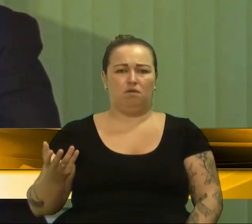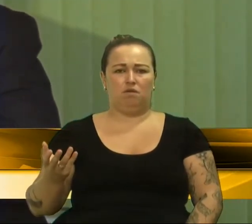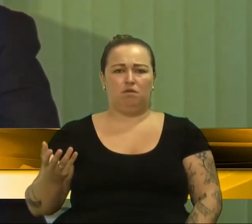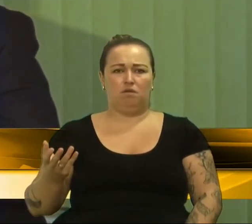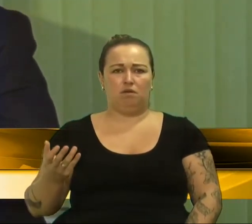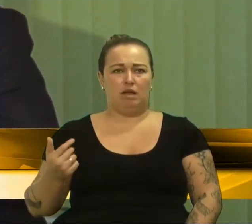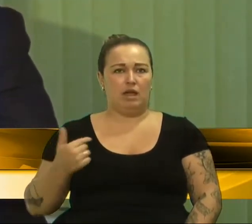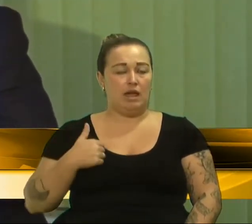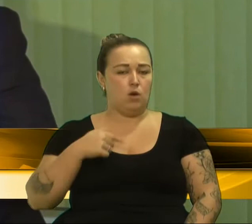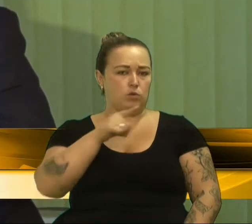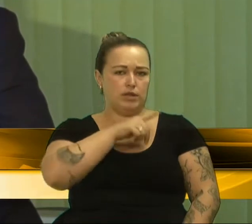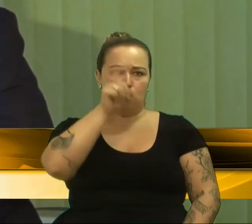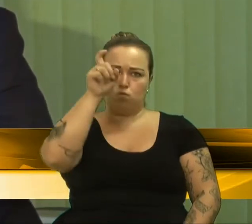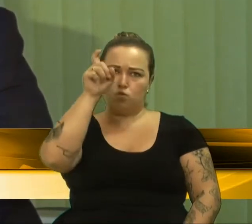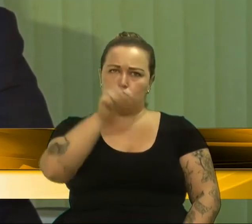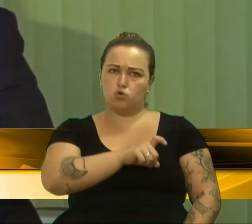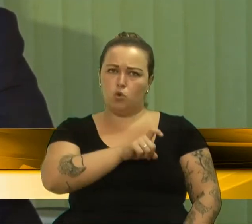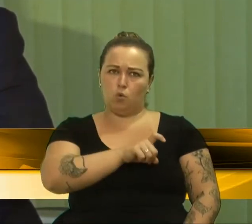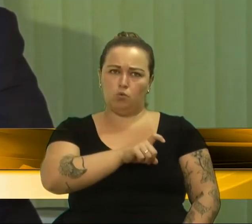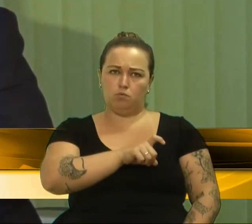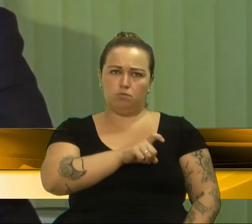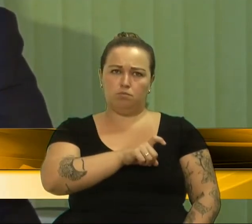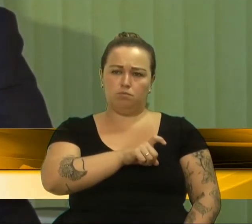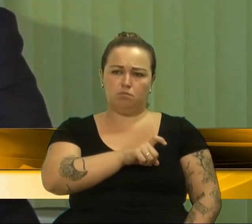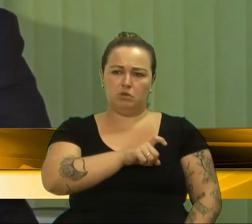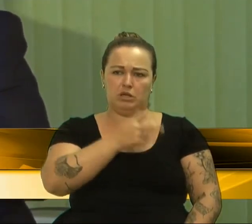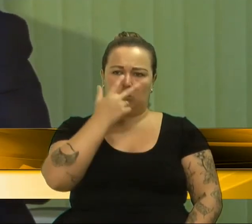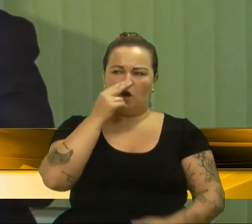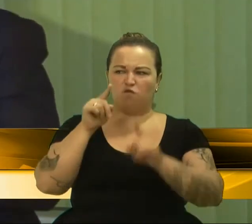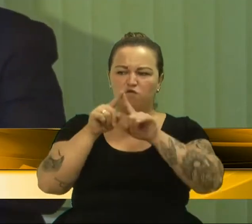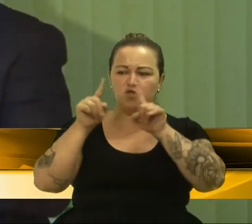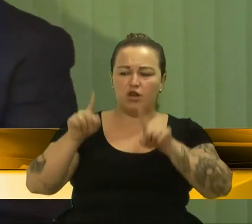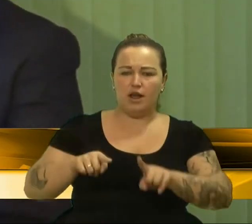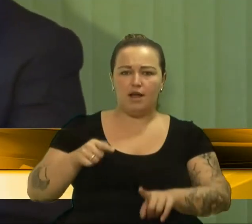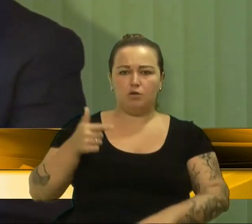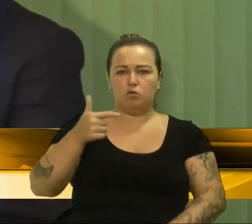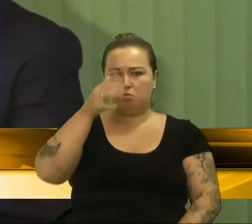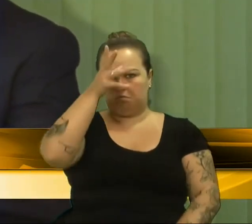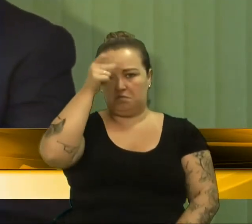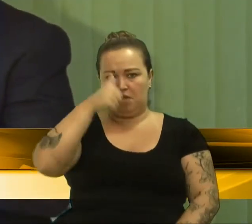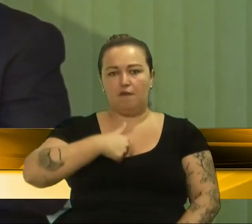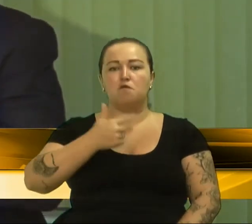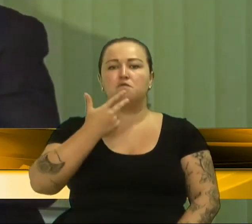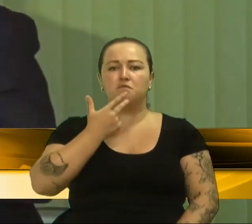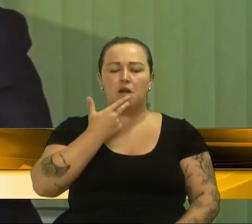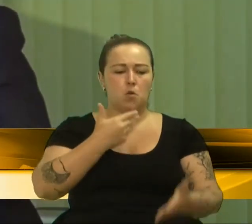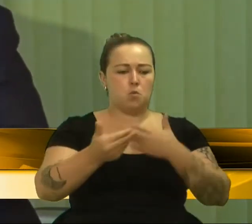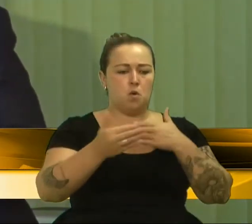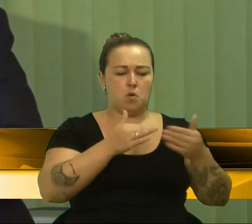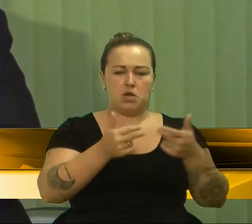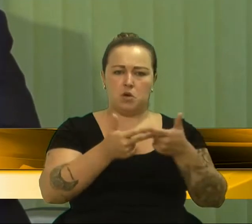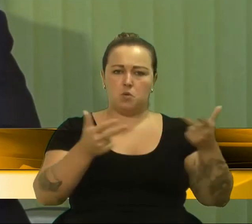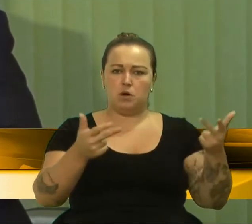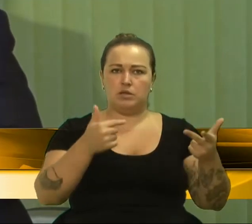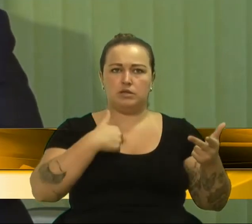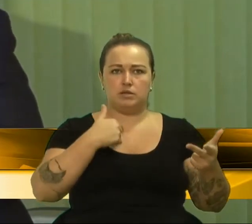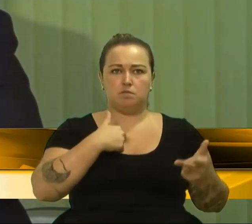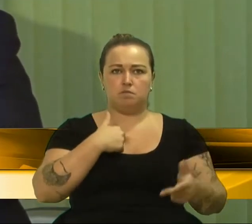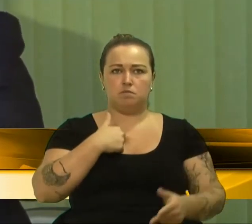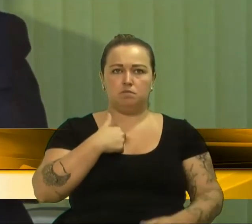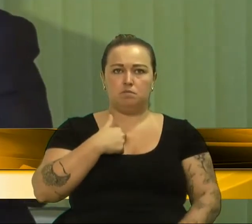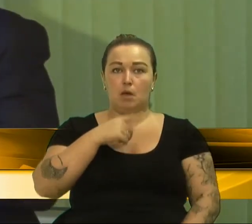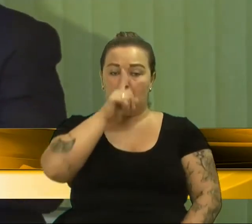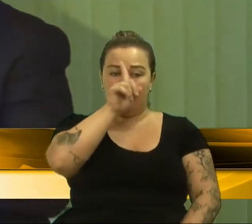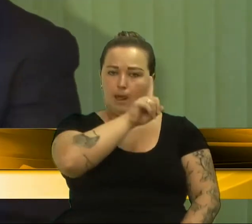mas eu não sou cabresto do vice. Eu digo o que tem que dizer para ele. O vice-prefeito não manda no partido.